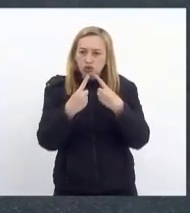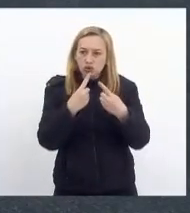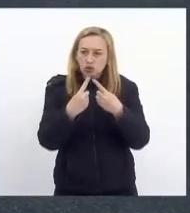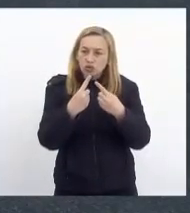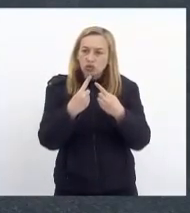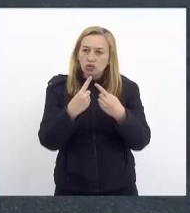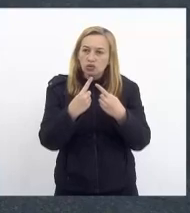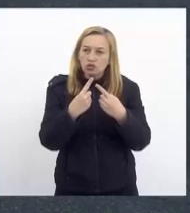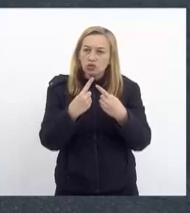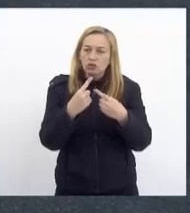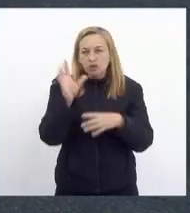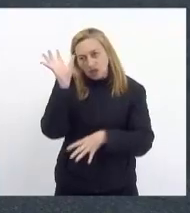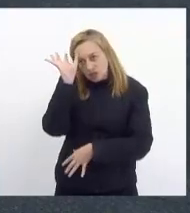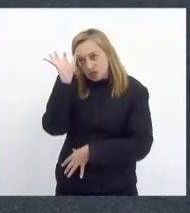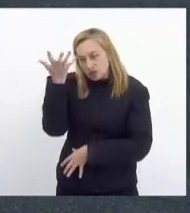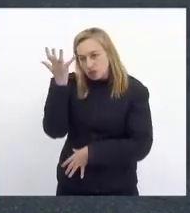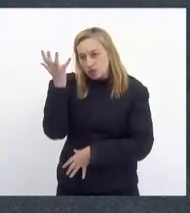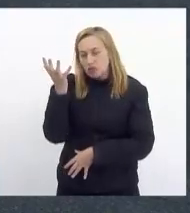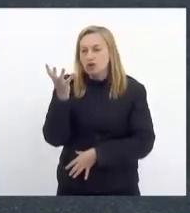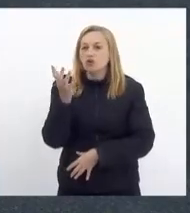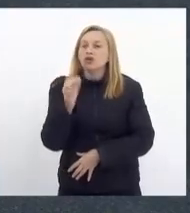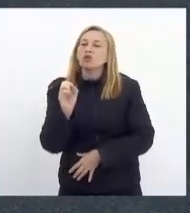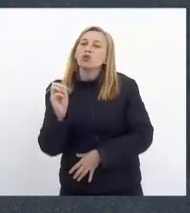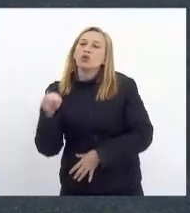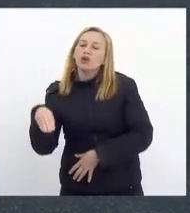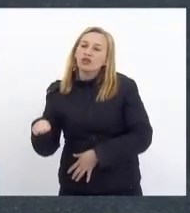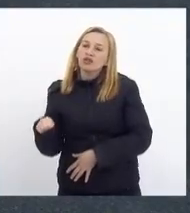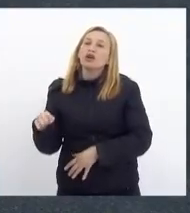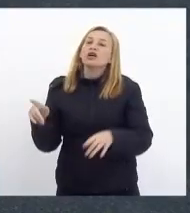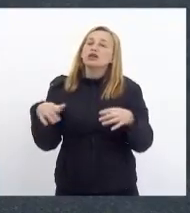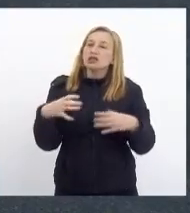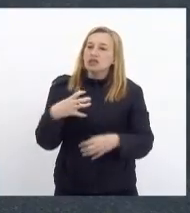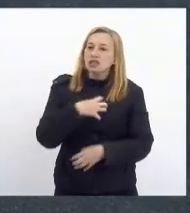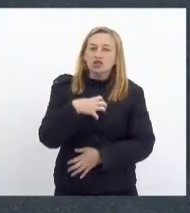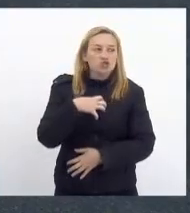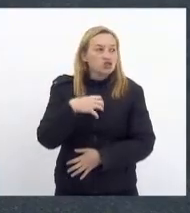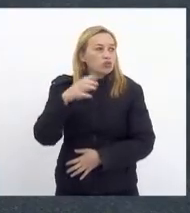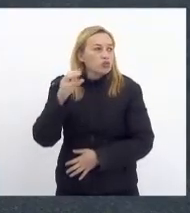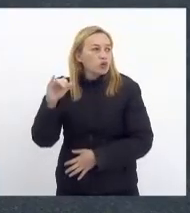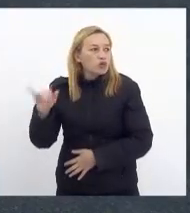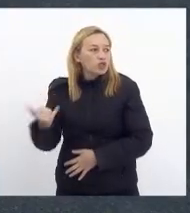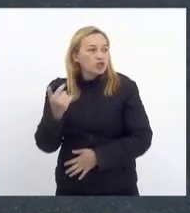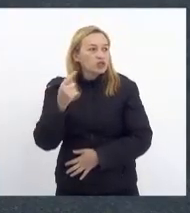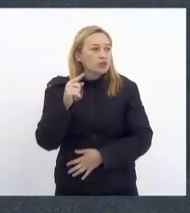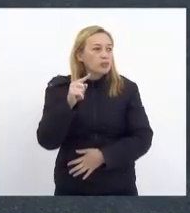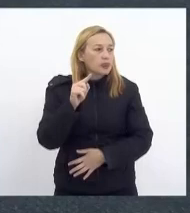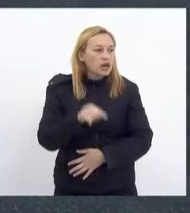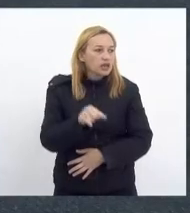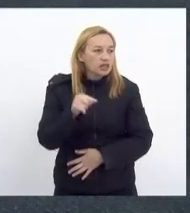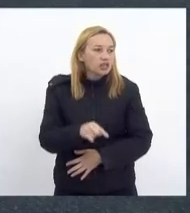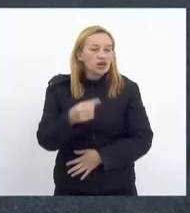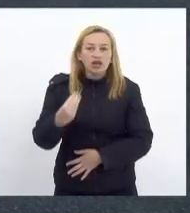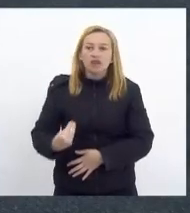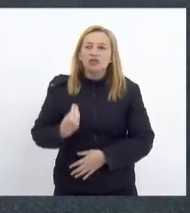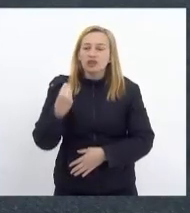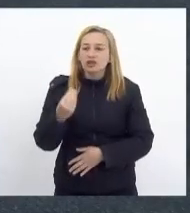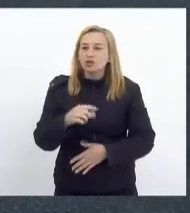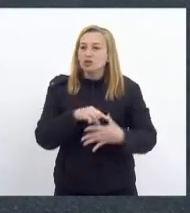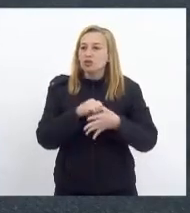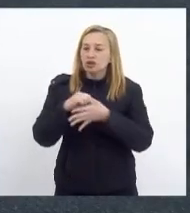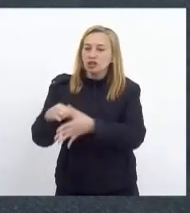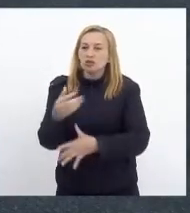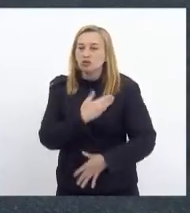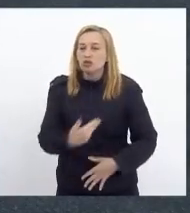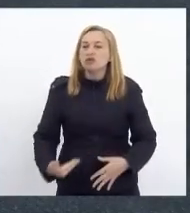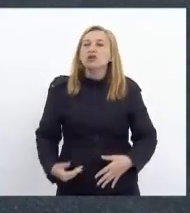soluções para a UENF. E nesse sentido, aproveitando aqui a presença do líder do governo e do